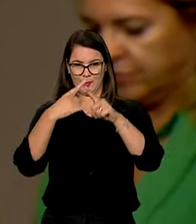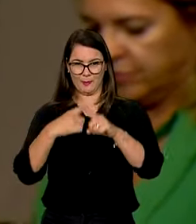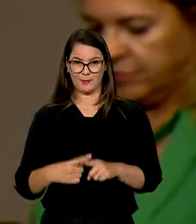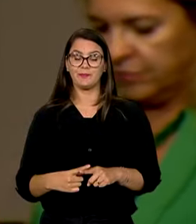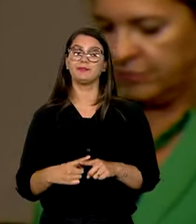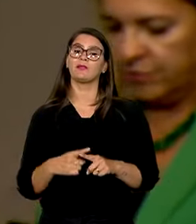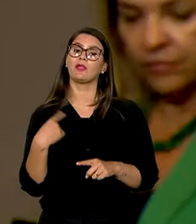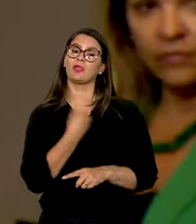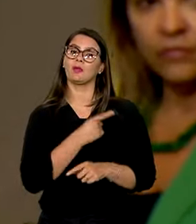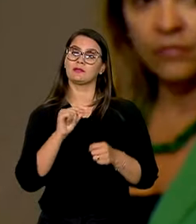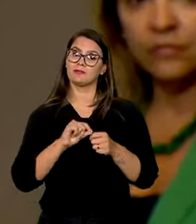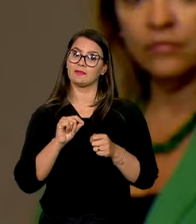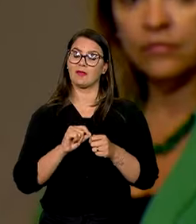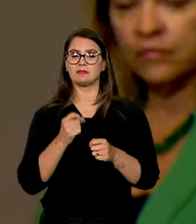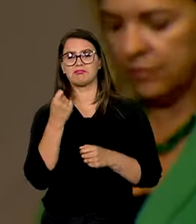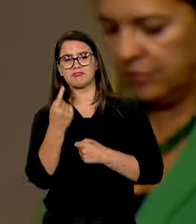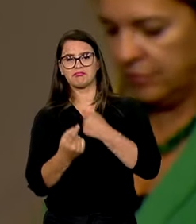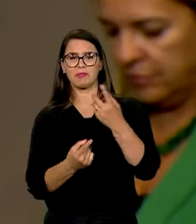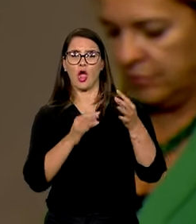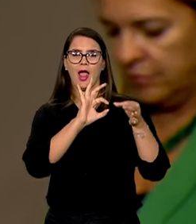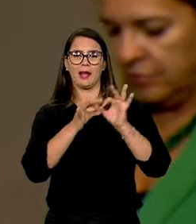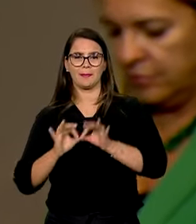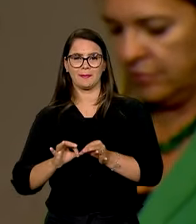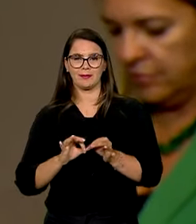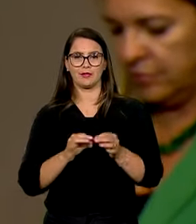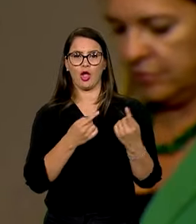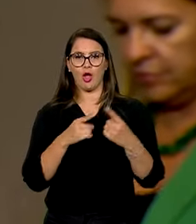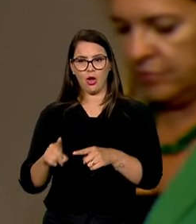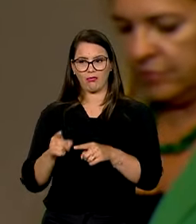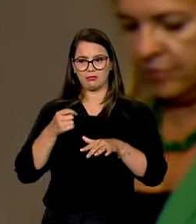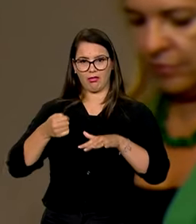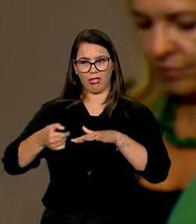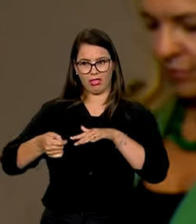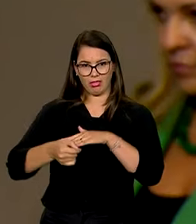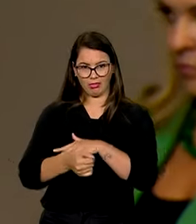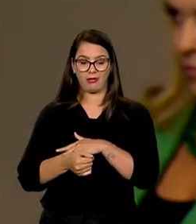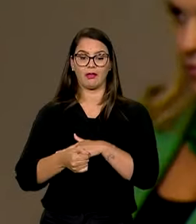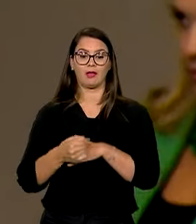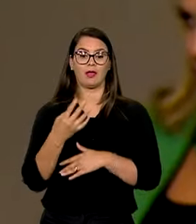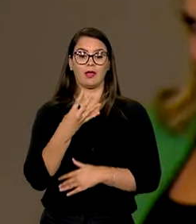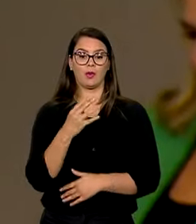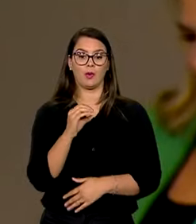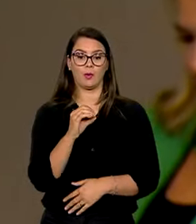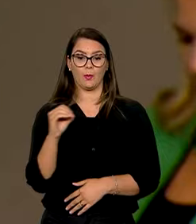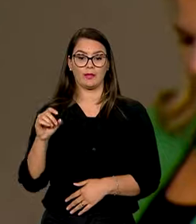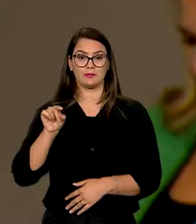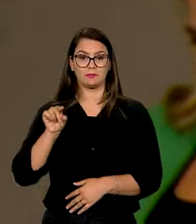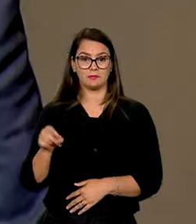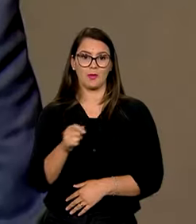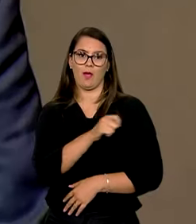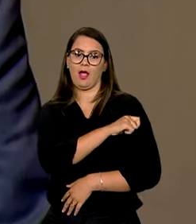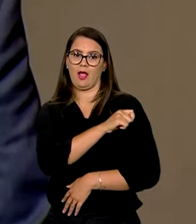vamos fazer uma outra Olimpíada contra a desinformação para 400 mil estudantes do